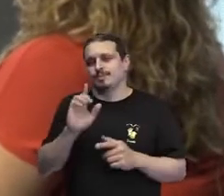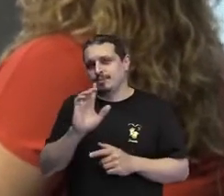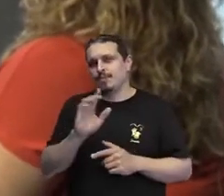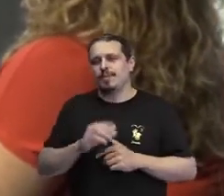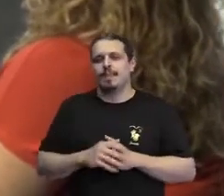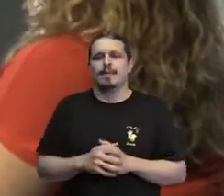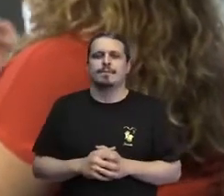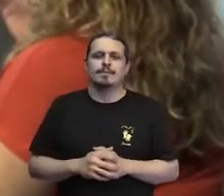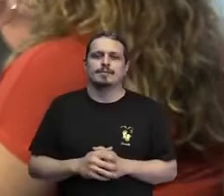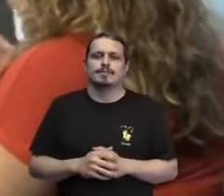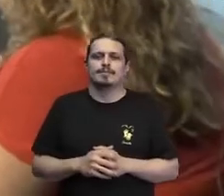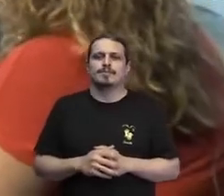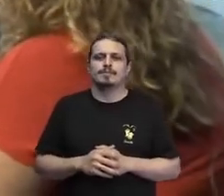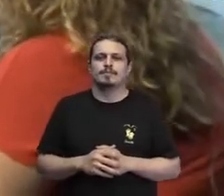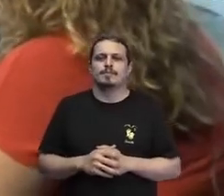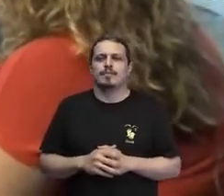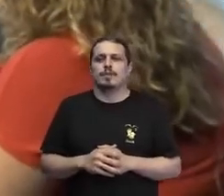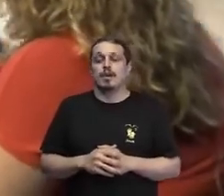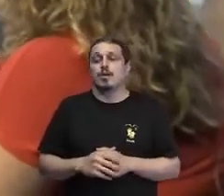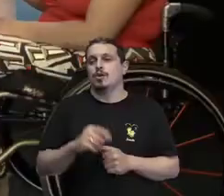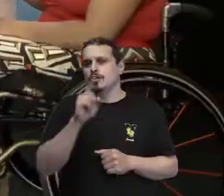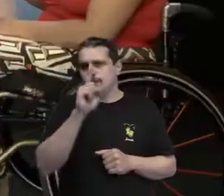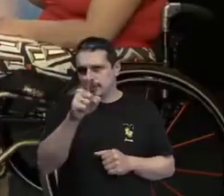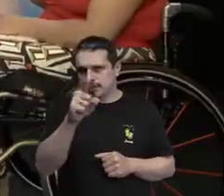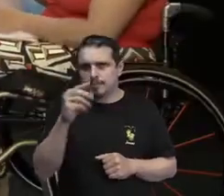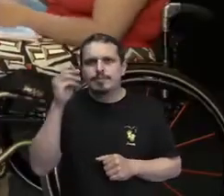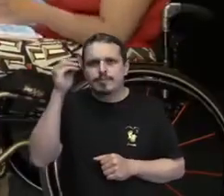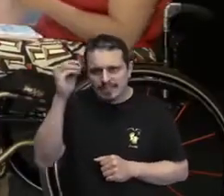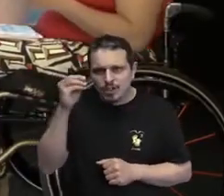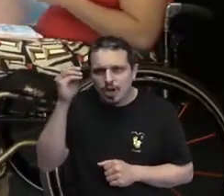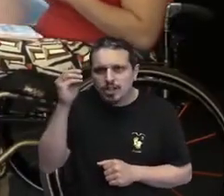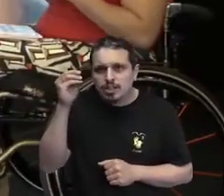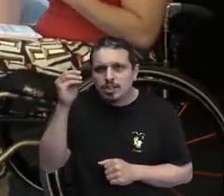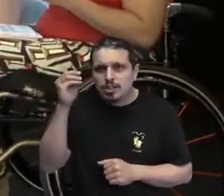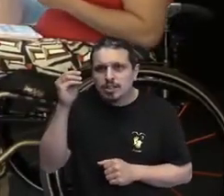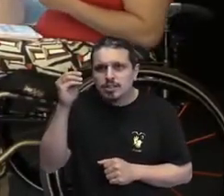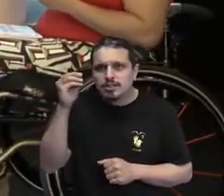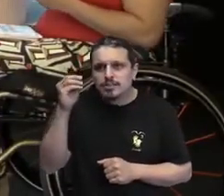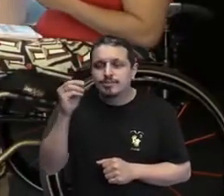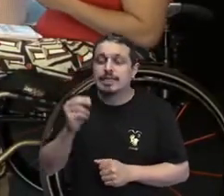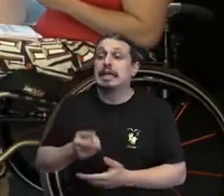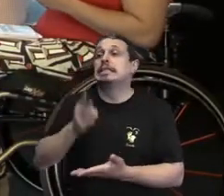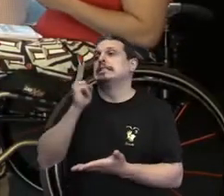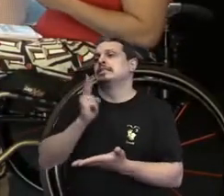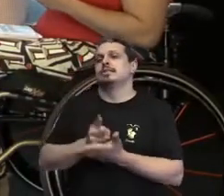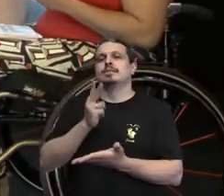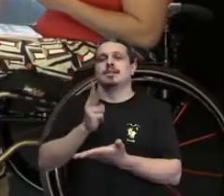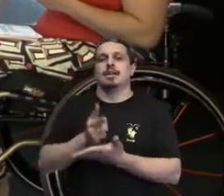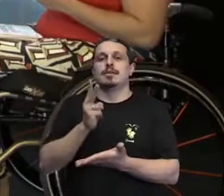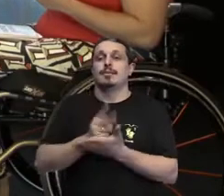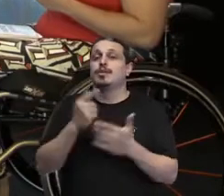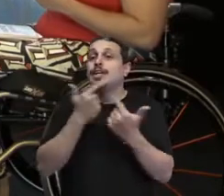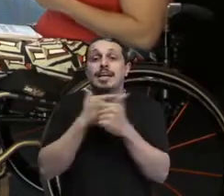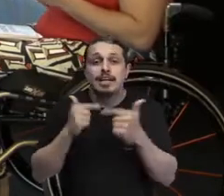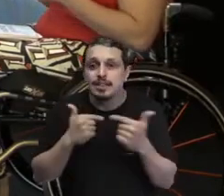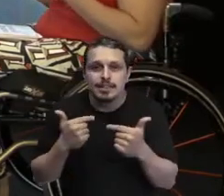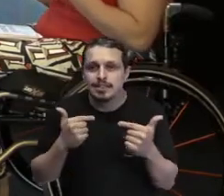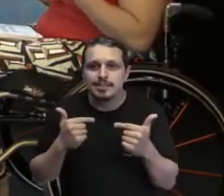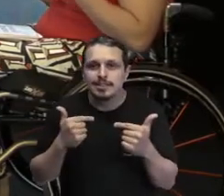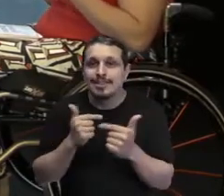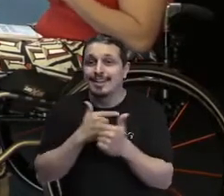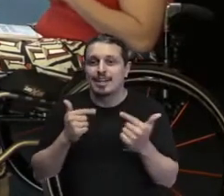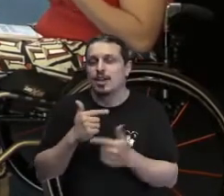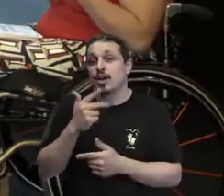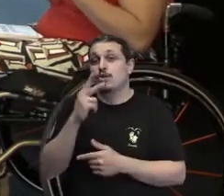Lohane, você é psicóloga? Mas você sempre teve esse lado cômico? Você tinha